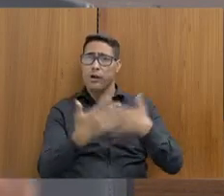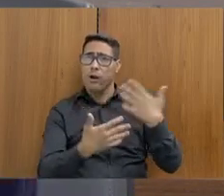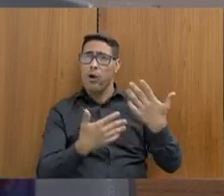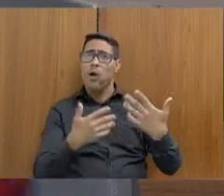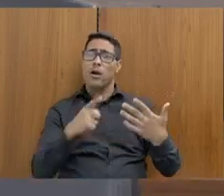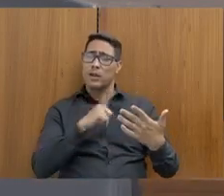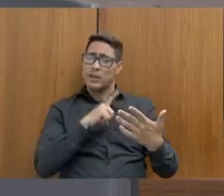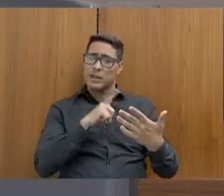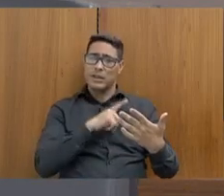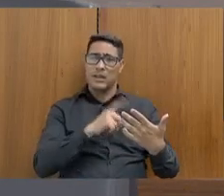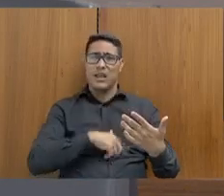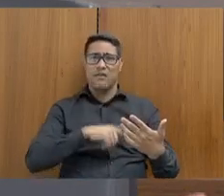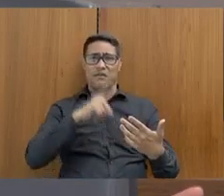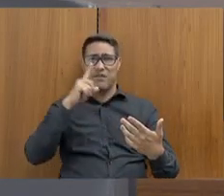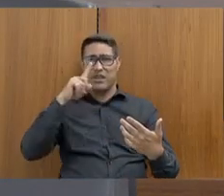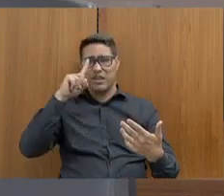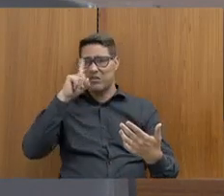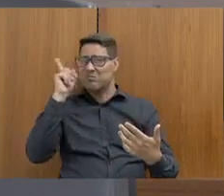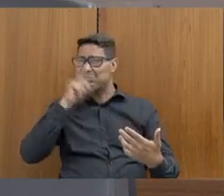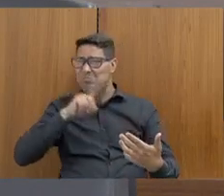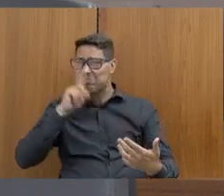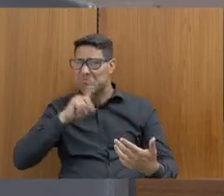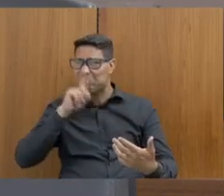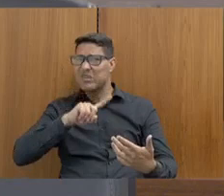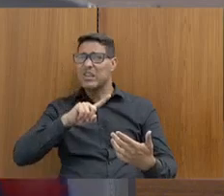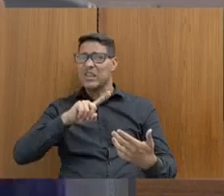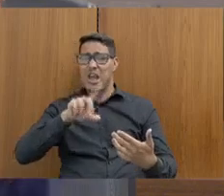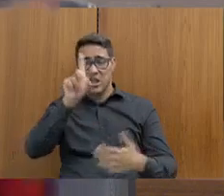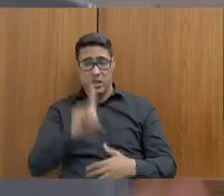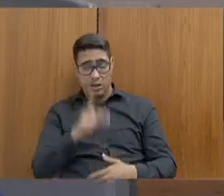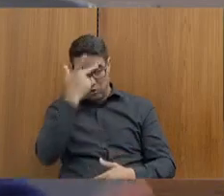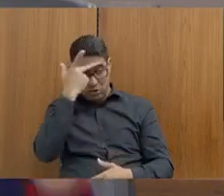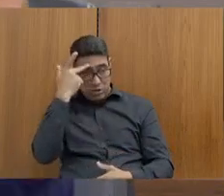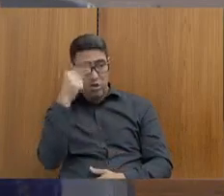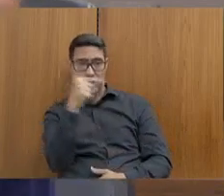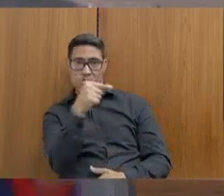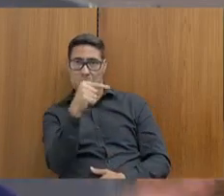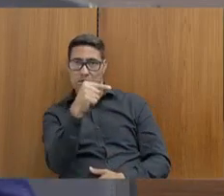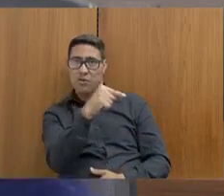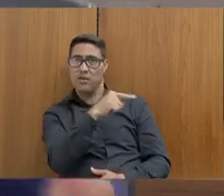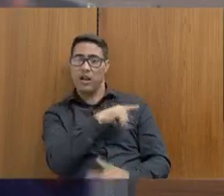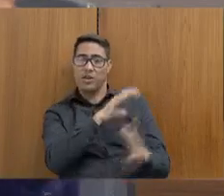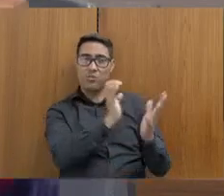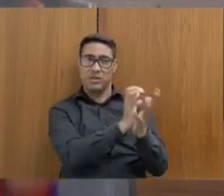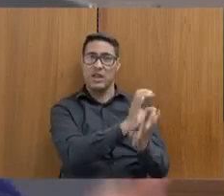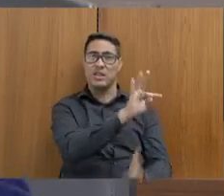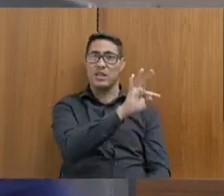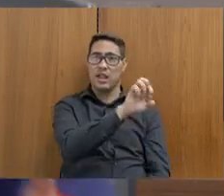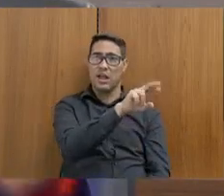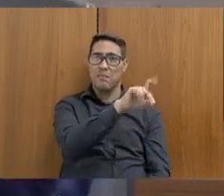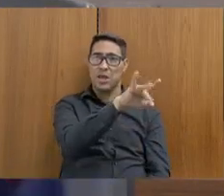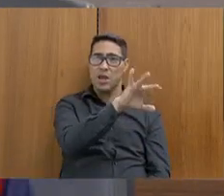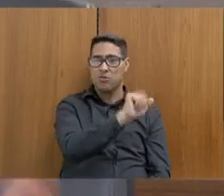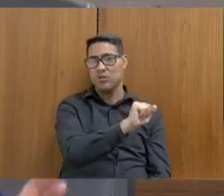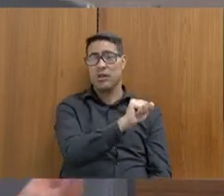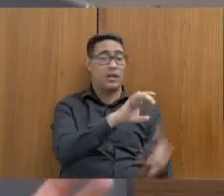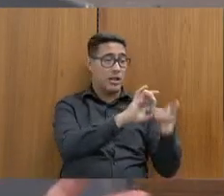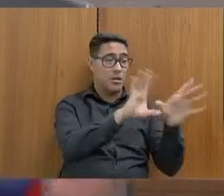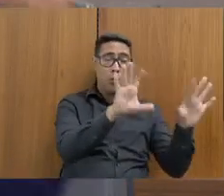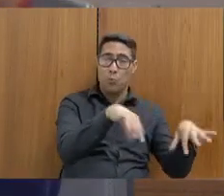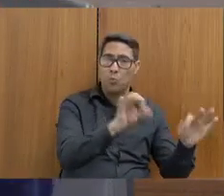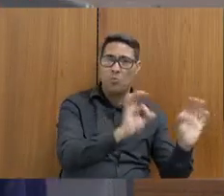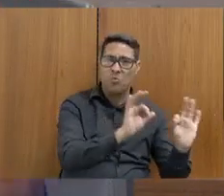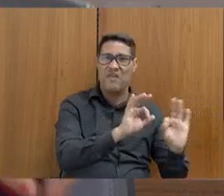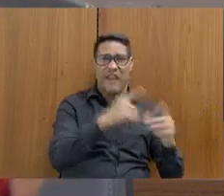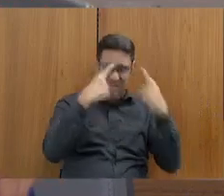violações gravíssimas de direitos em comunidades terapêuticas, privação de liberdade, tortura, violências, entre